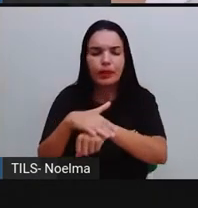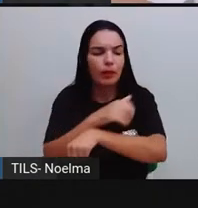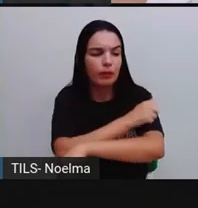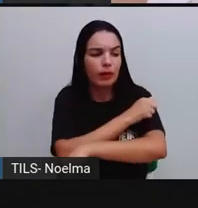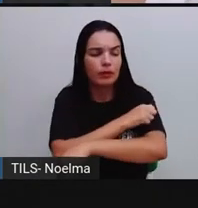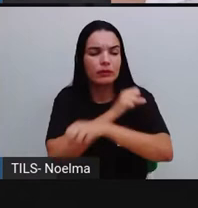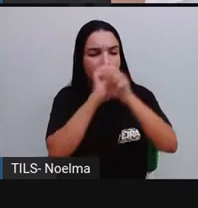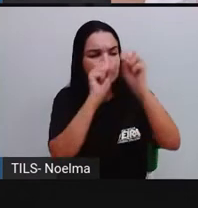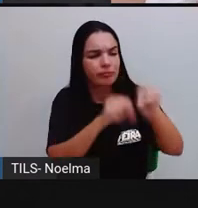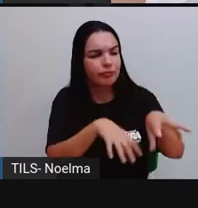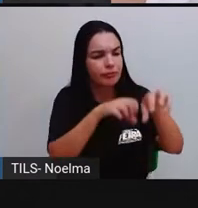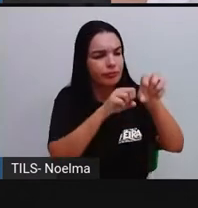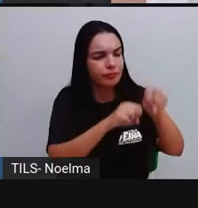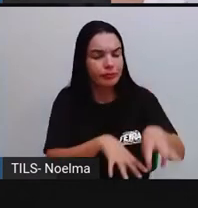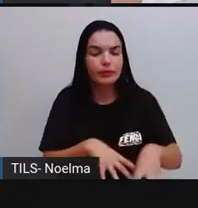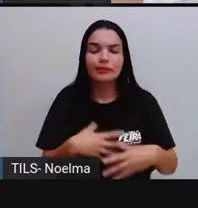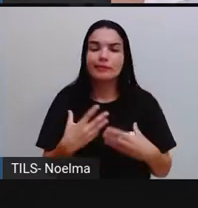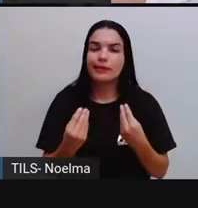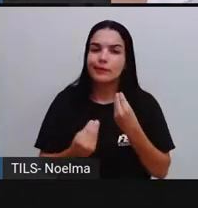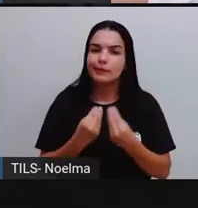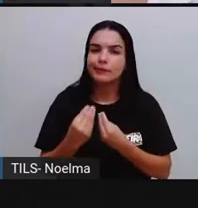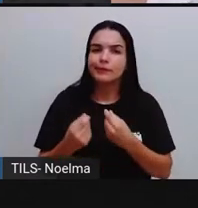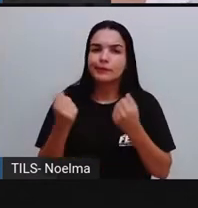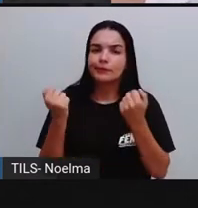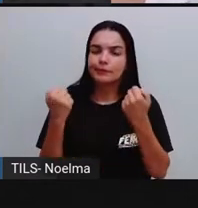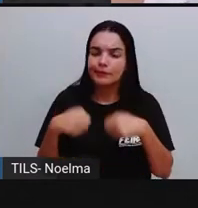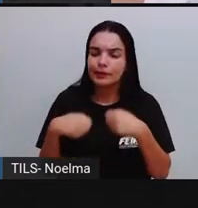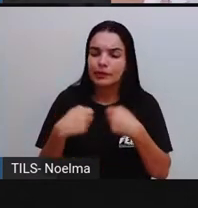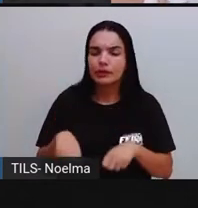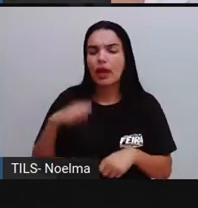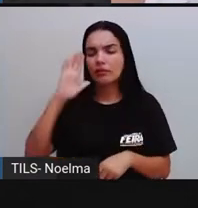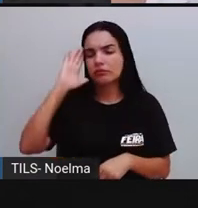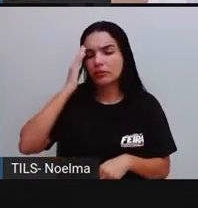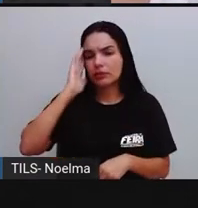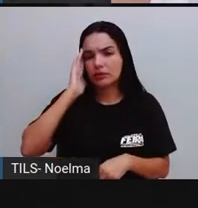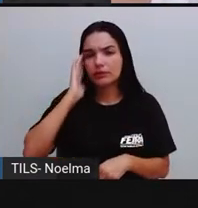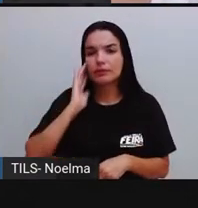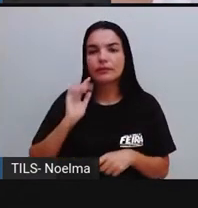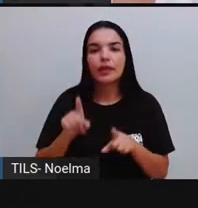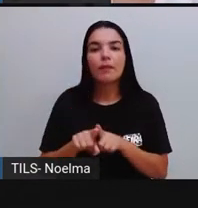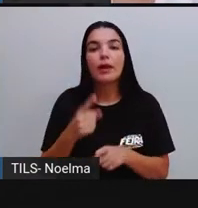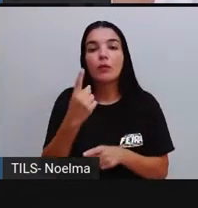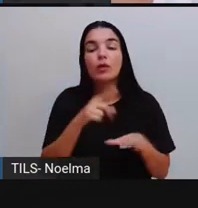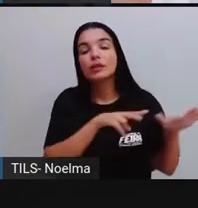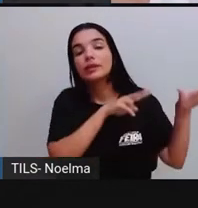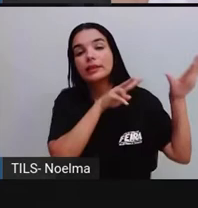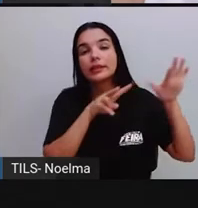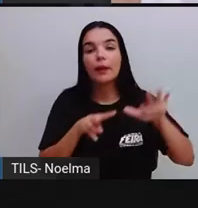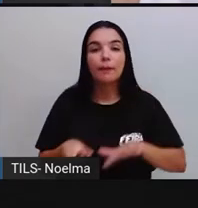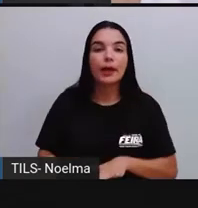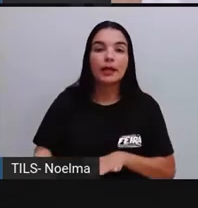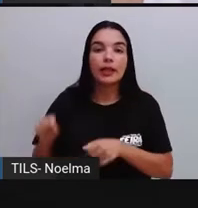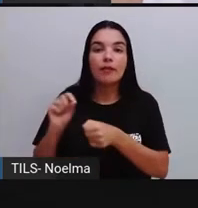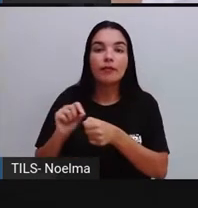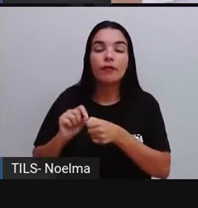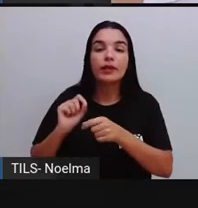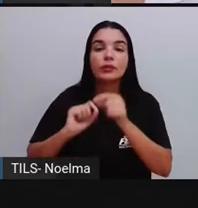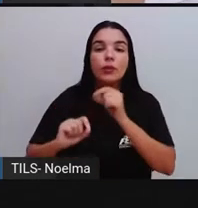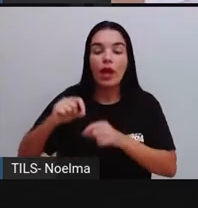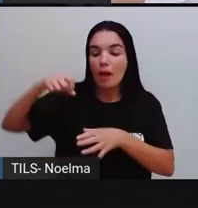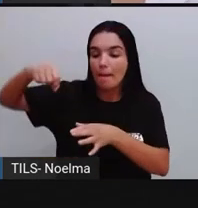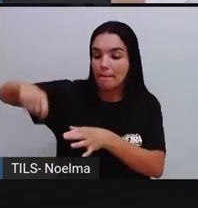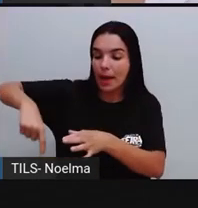fez várias ações. O plantio, o próprio plantio das árvores, fez uma semana, né, na Semana do Meio Ambiente.